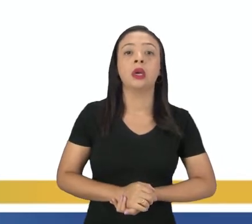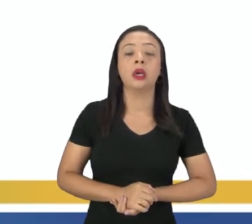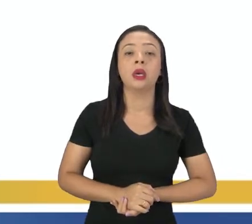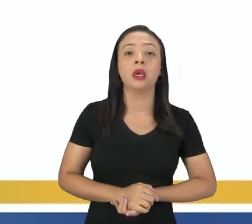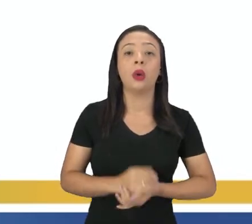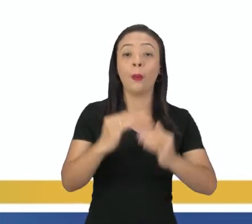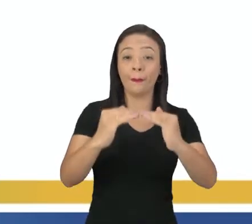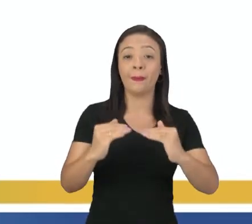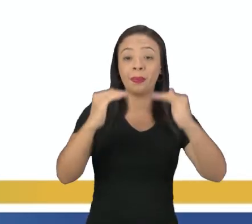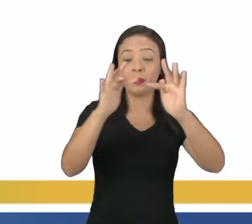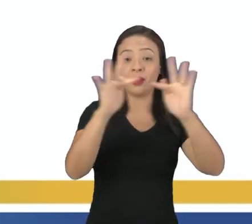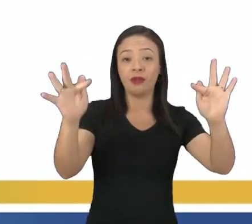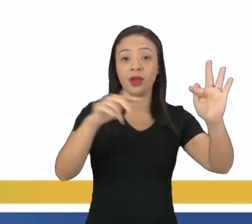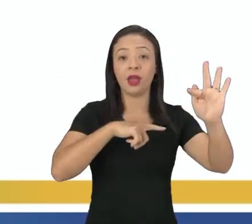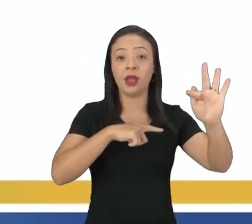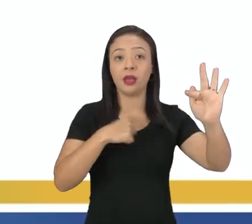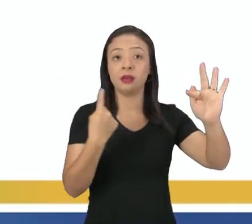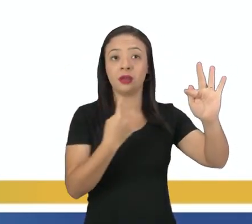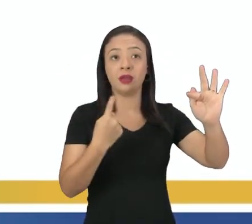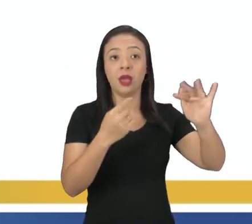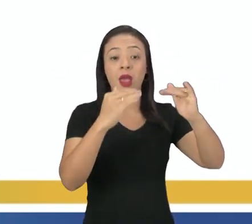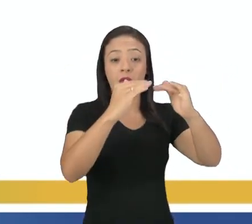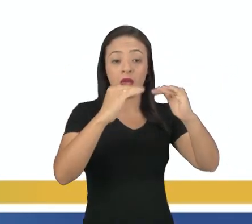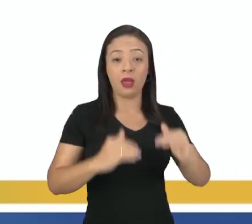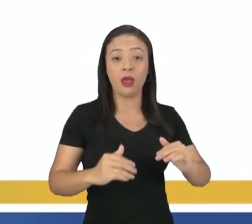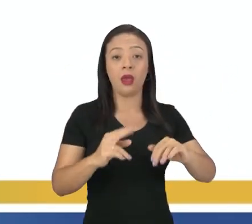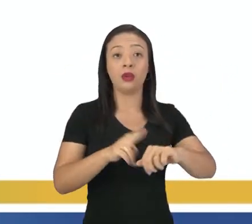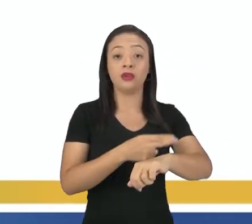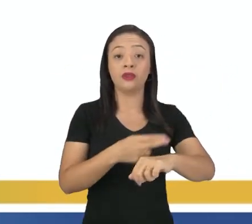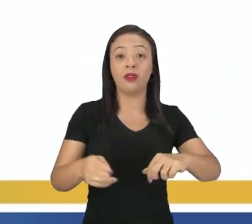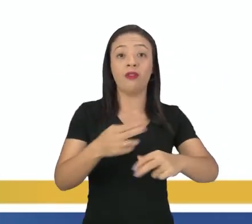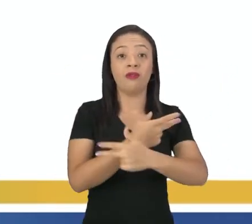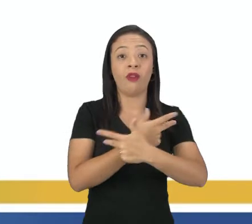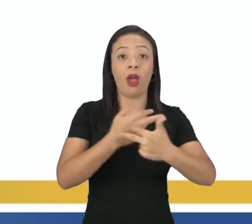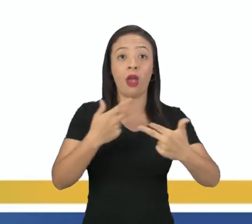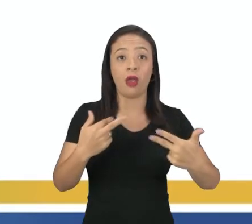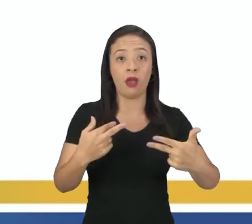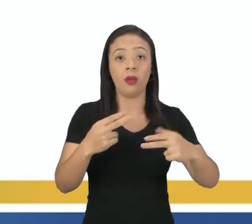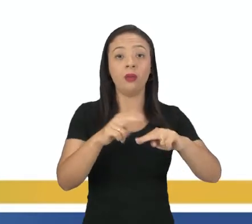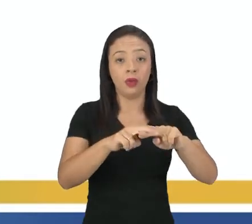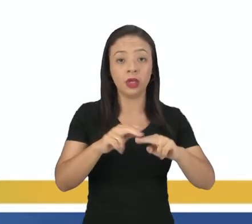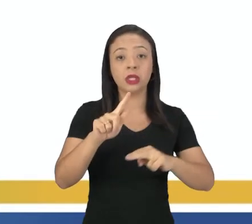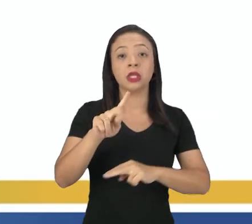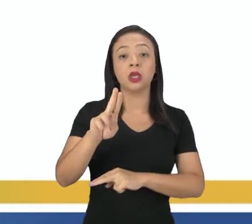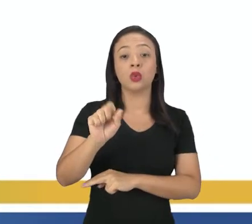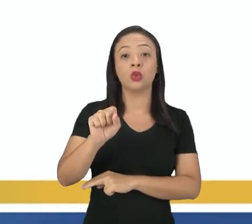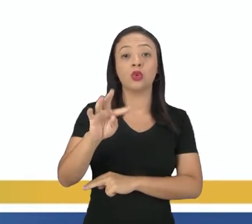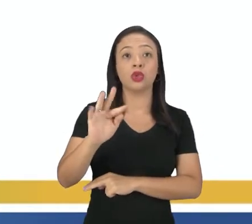E chocolate embaixo está no plural, los chocolates, por isso disse gustam.